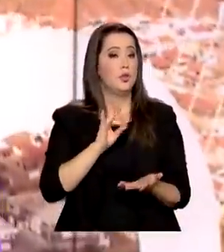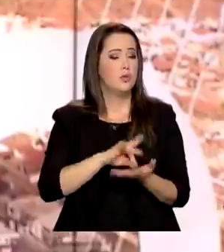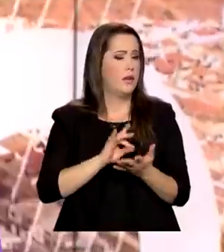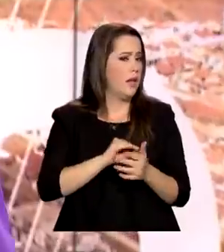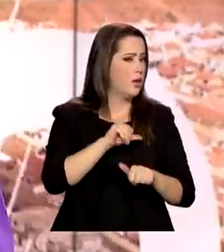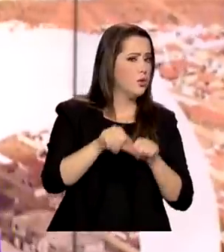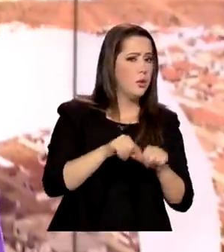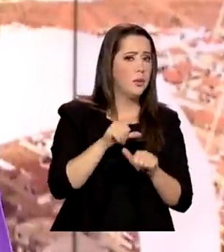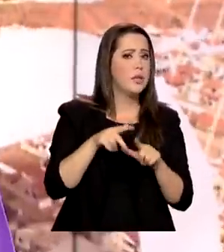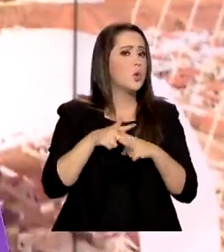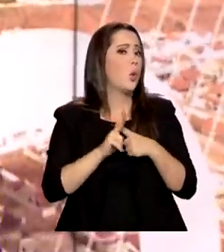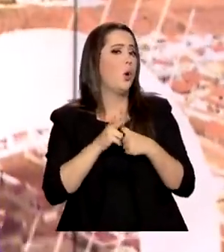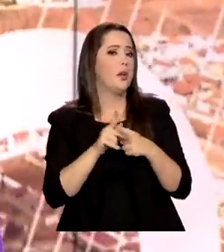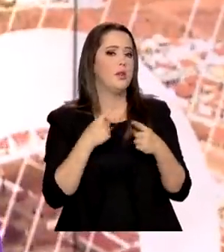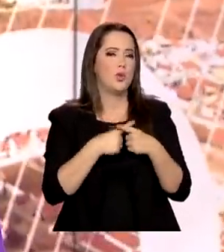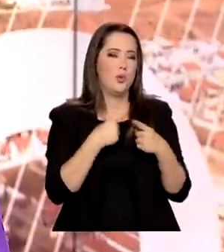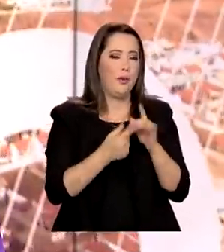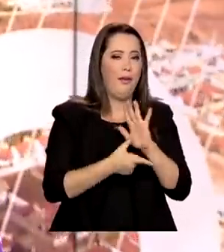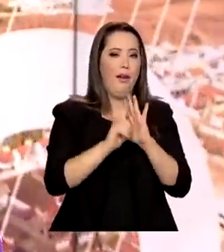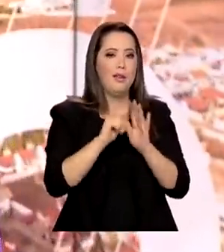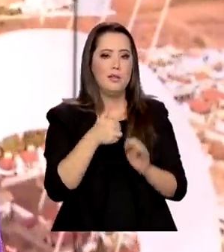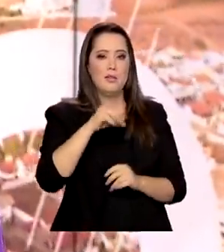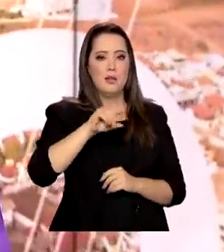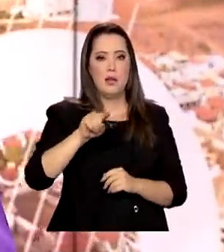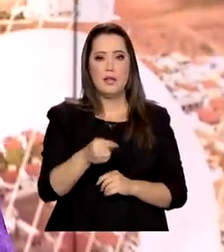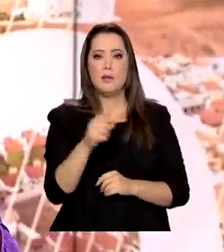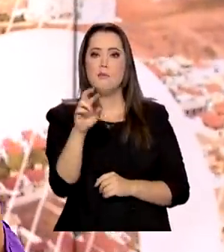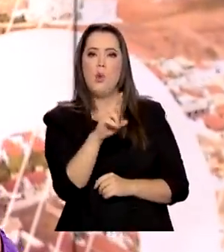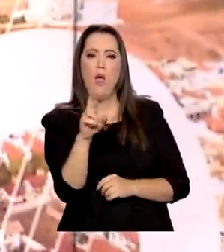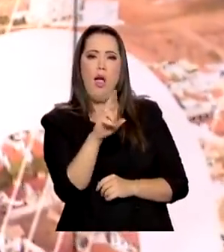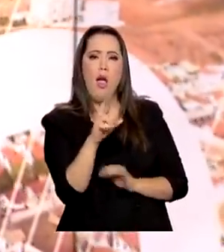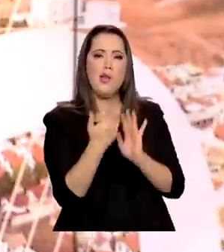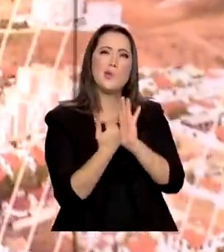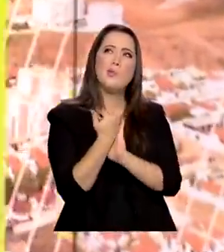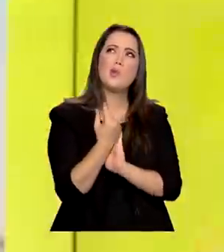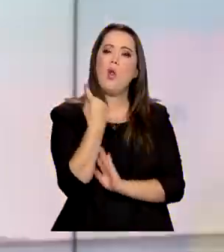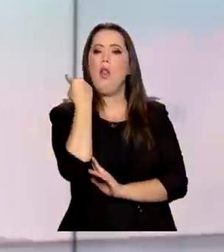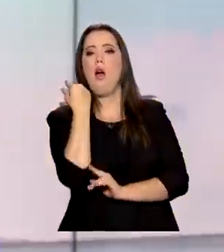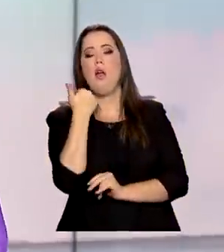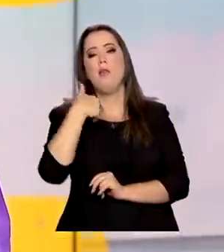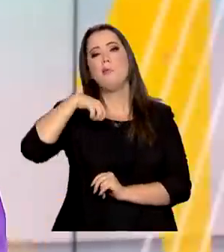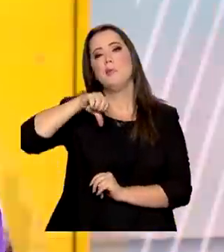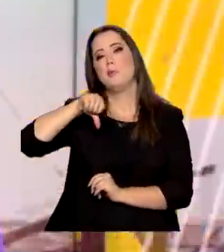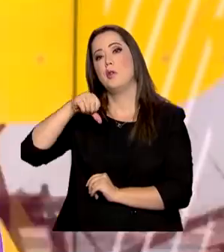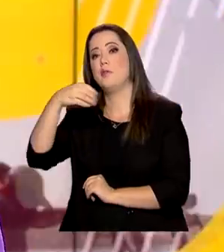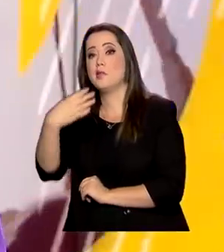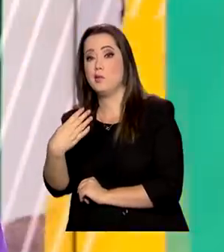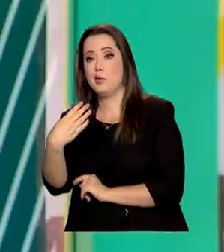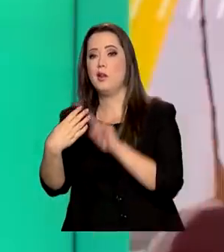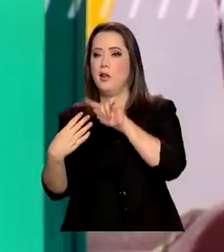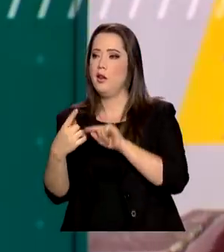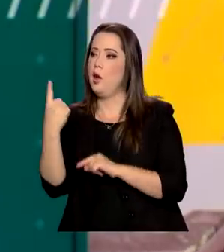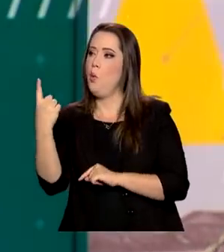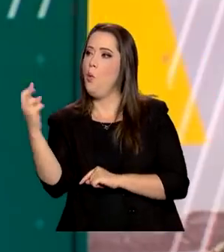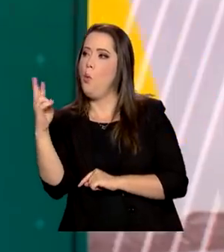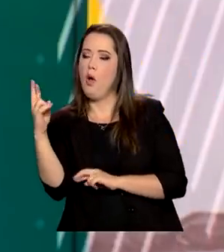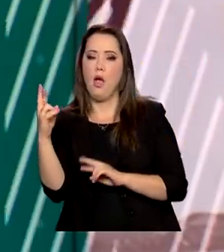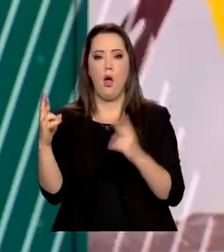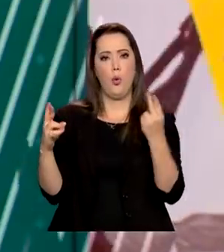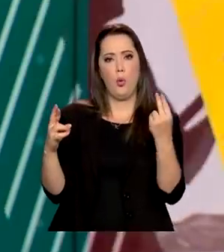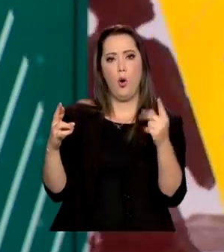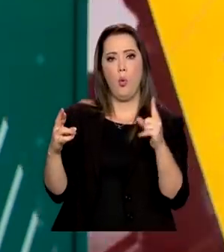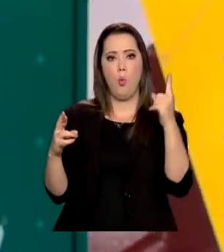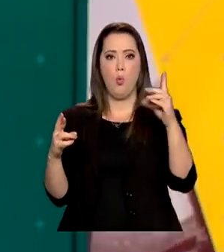alteração corrige o valor de 10 mil reais, que estava fixo desde 1994, quando o real tinha paridade